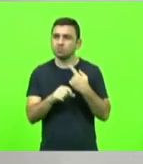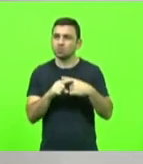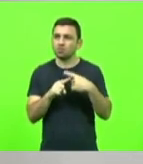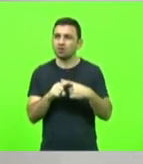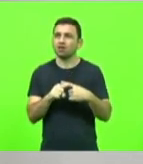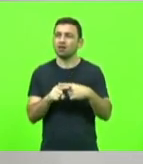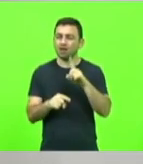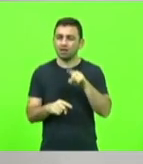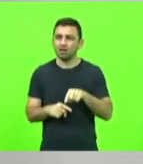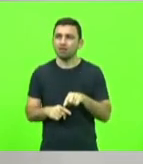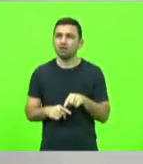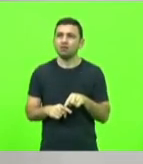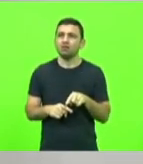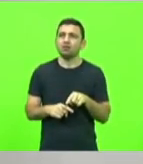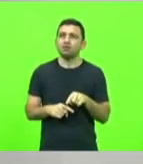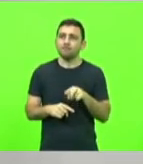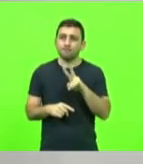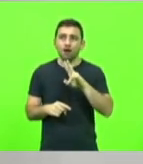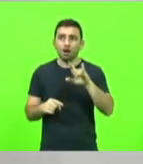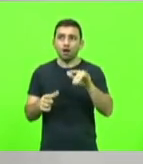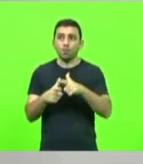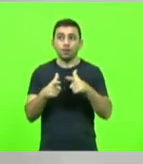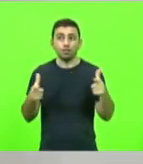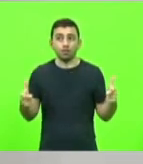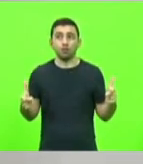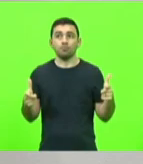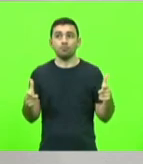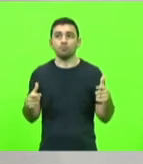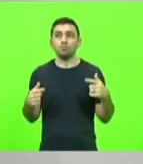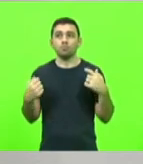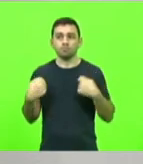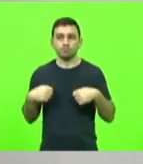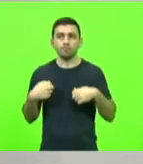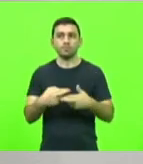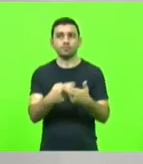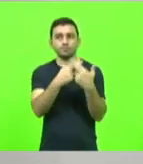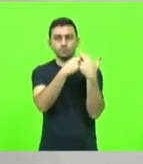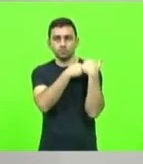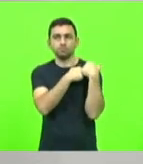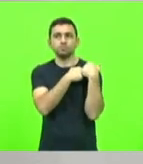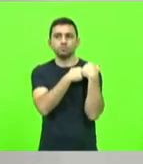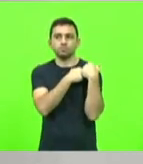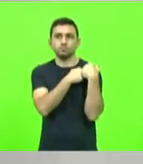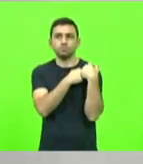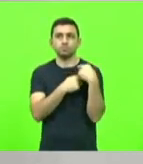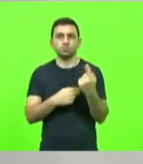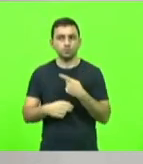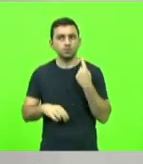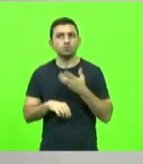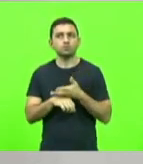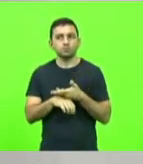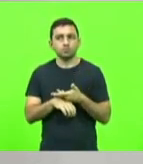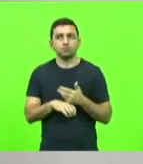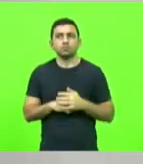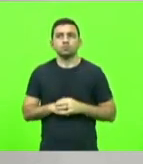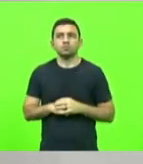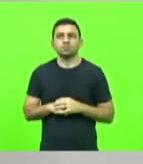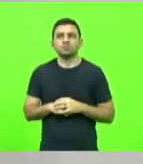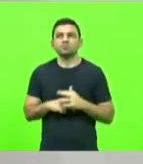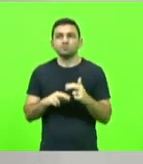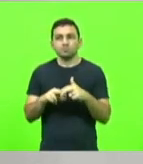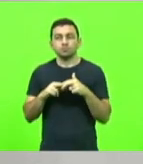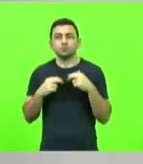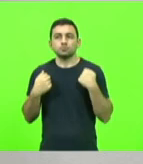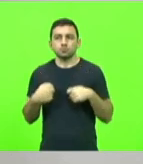realmente vai aumentar e aumentar a nossa responsabilidade e termos agilidade. E, para isso, temos que